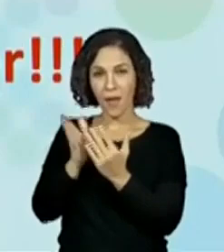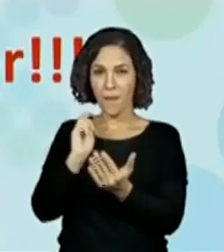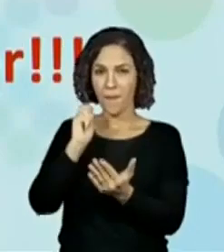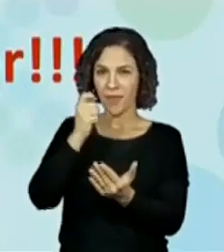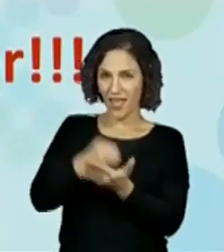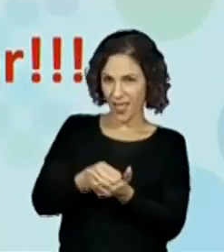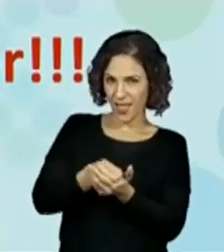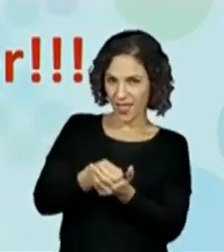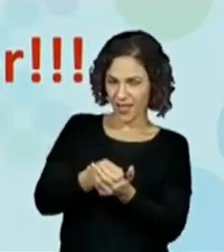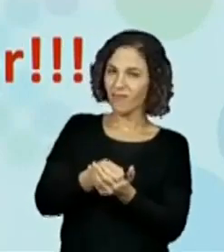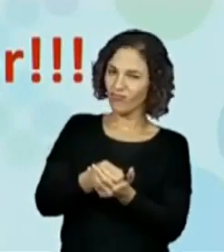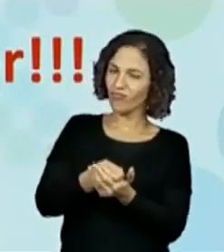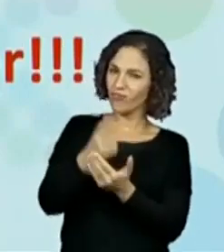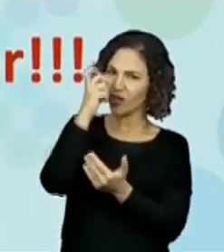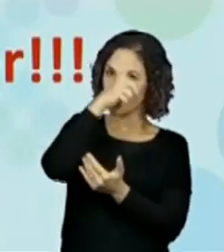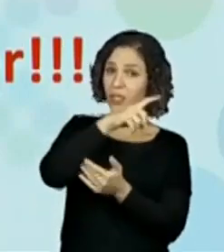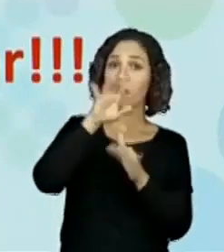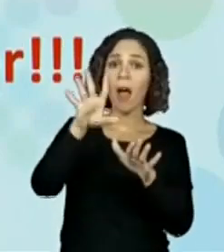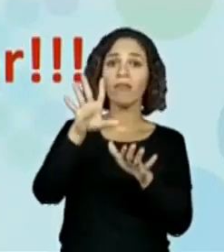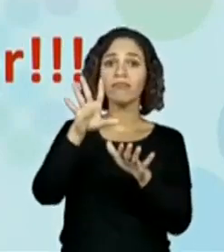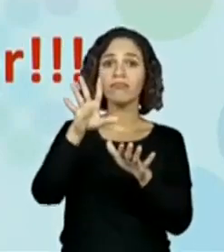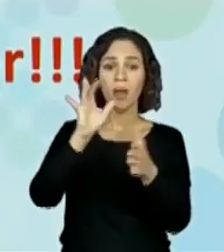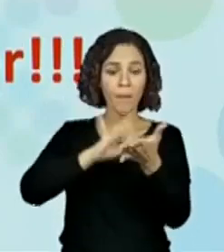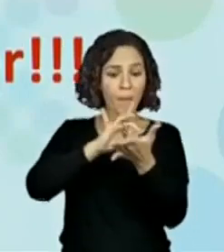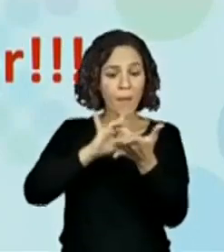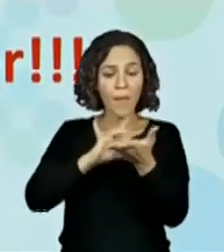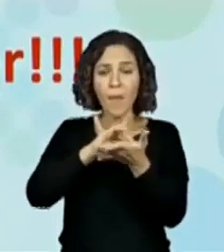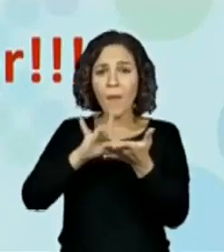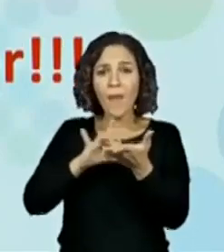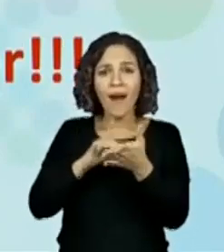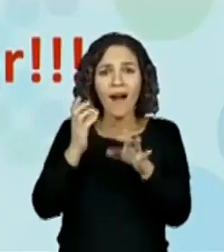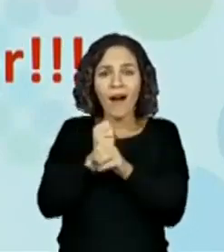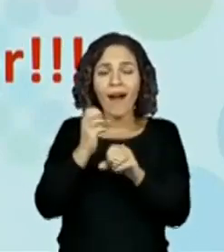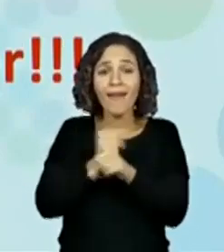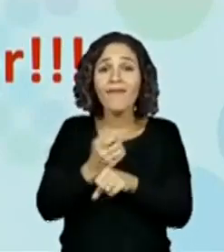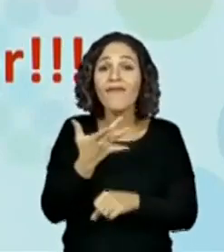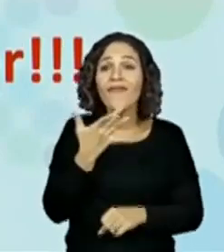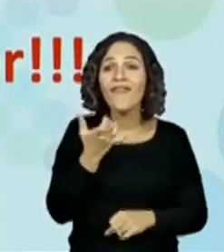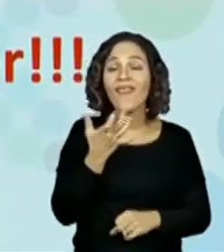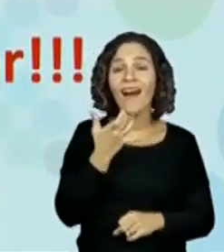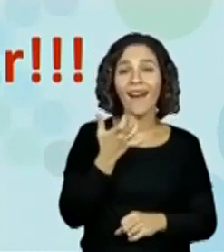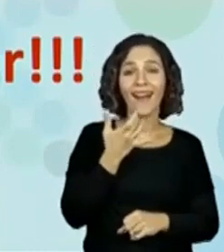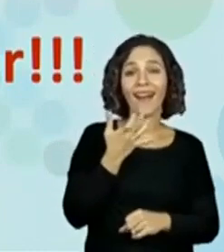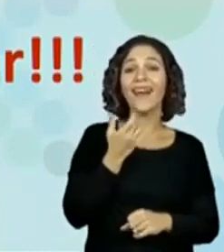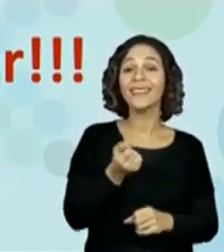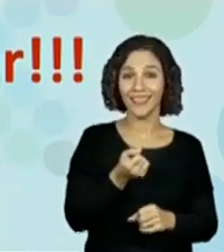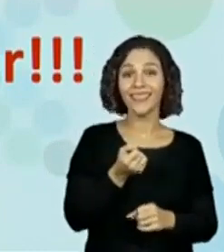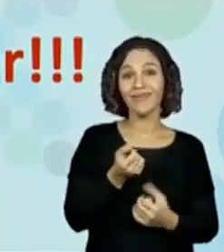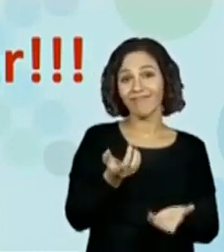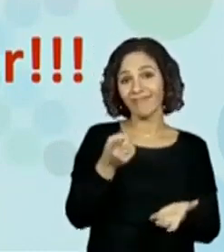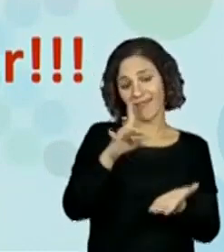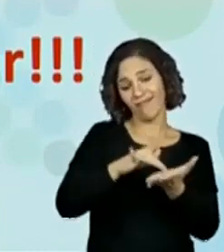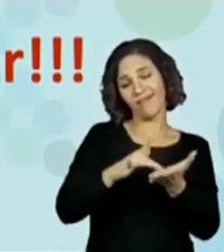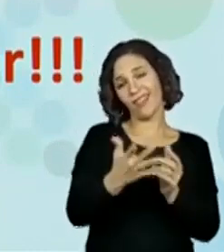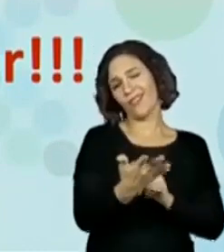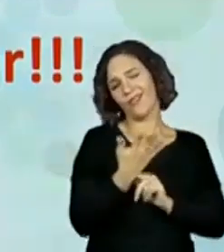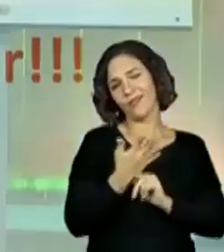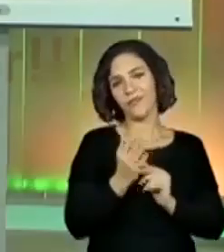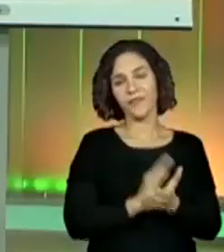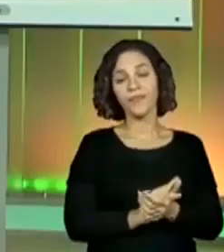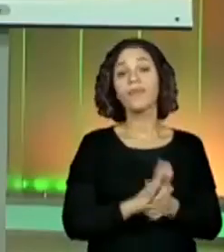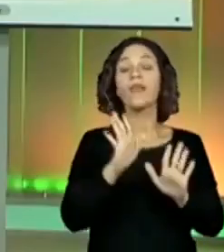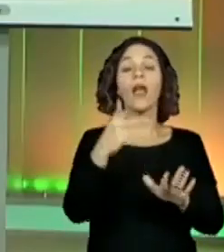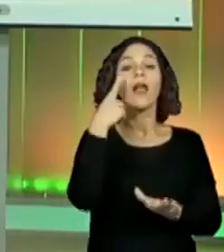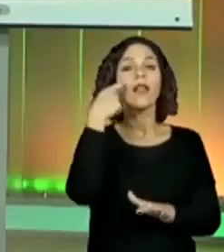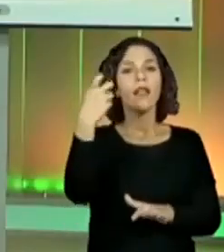Você achou fácil? Eu achei muito fácil, né? Ainda mais com a calculadora que você digita todos os numerozinhos aí, né? Uma coisa que é interessante